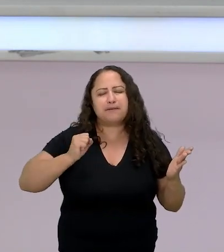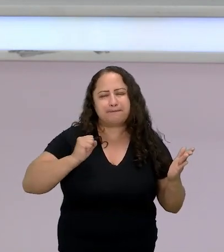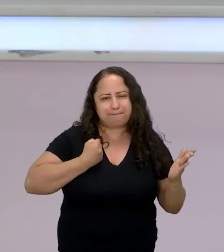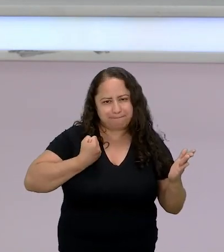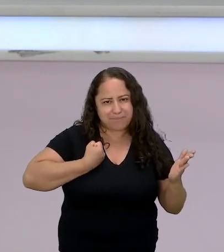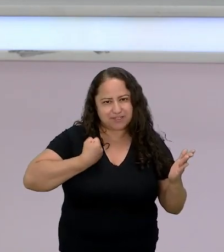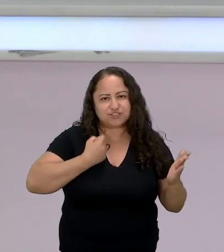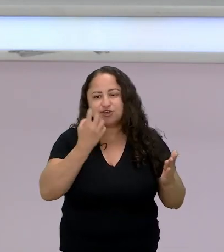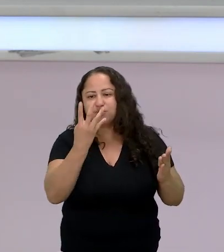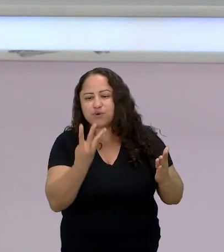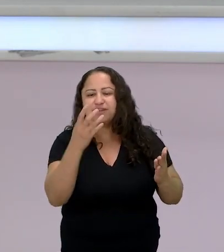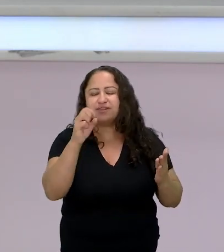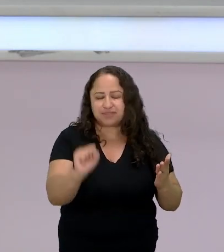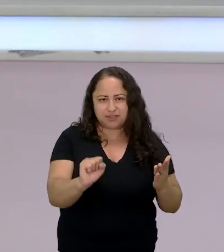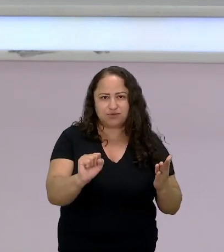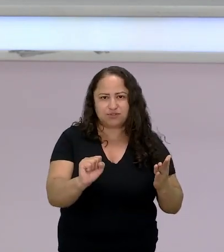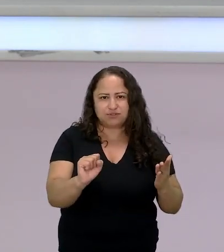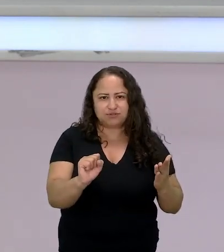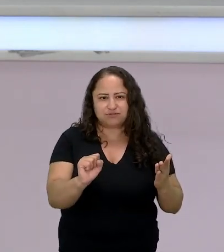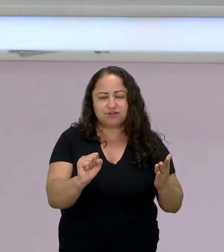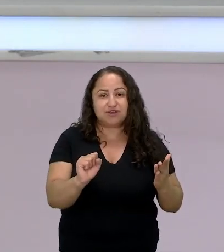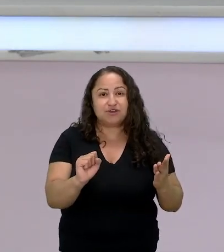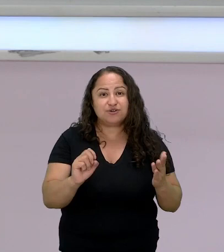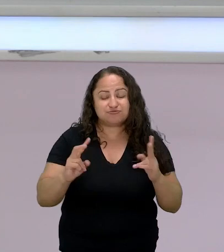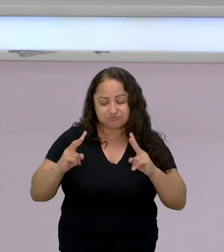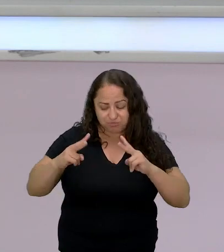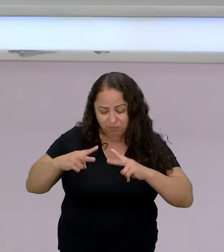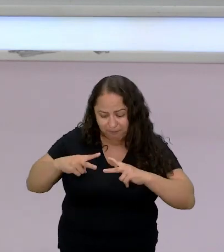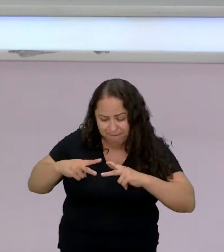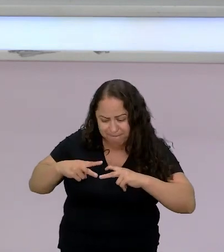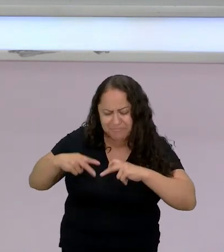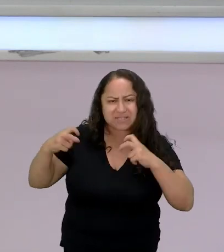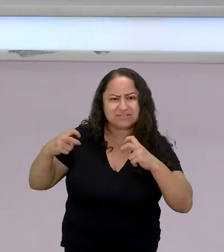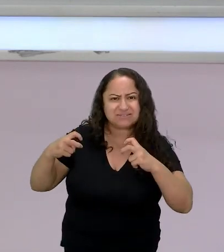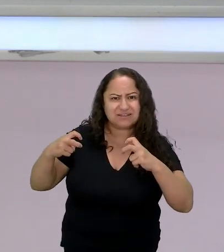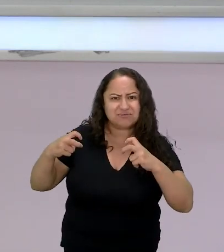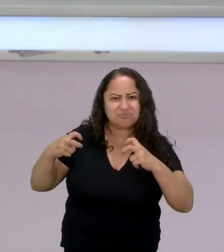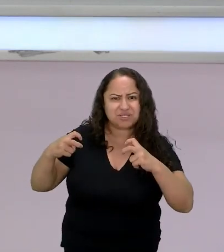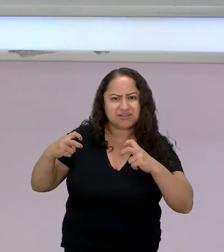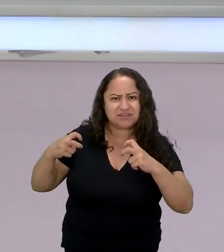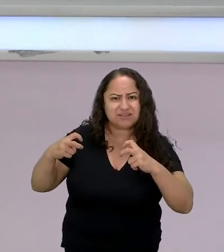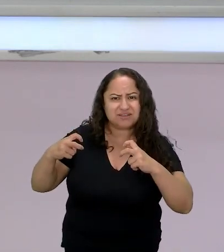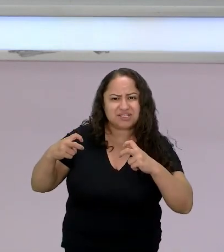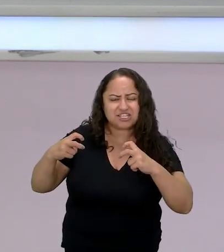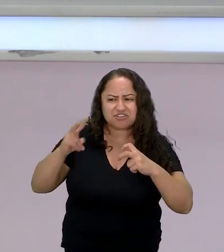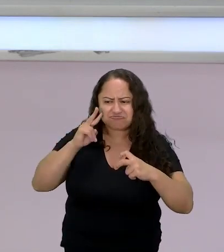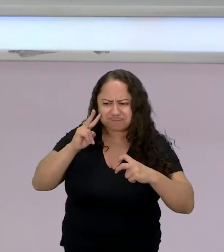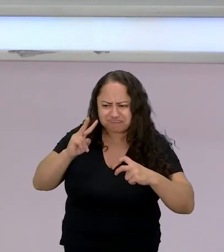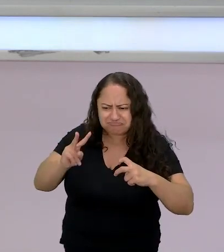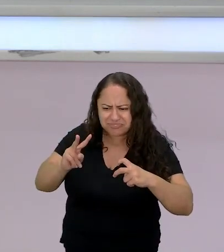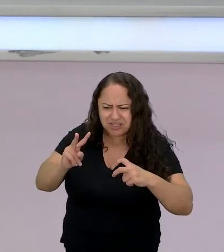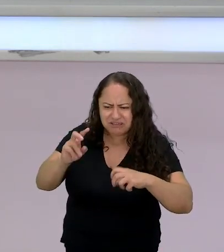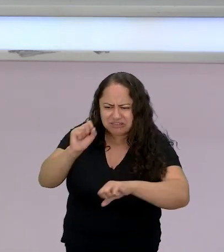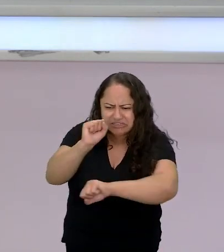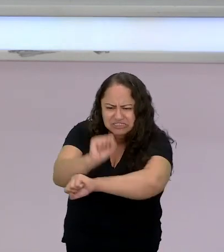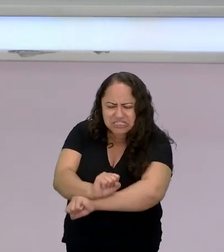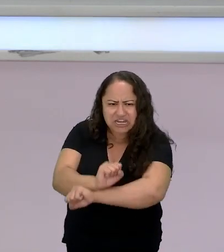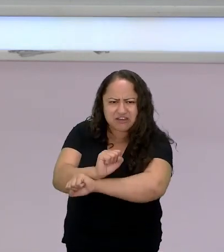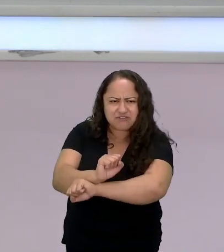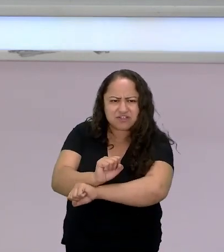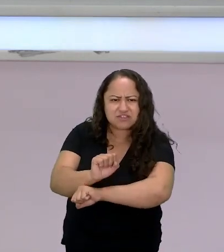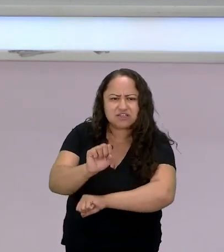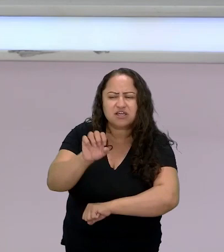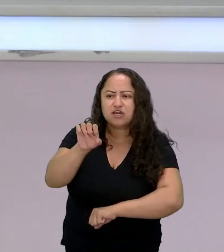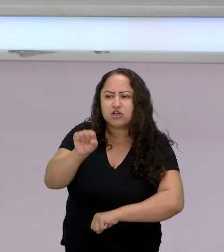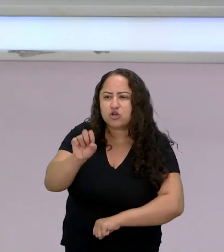ela realmente se vê escrava daquela senhora né que é a Suzana que